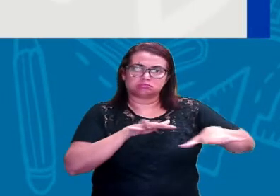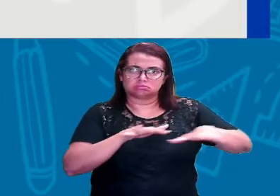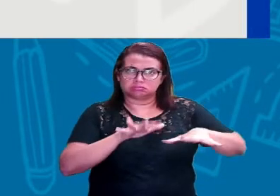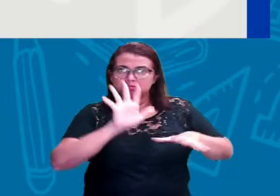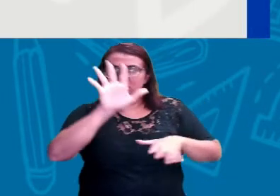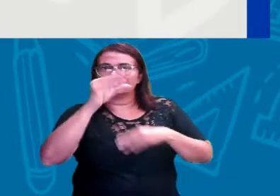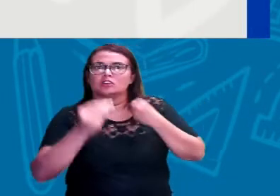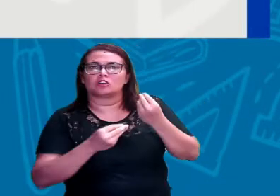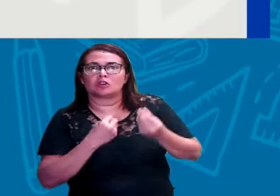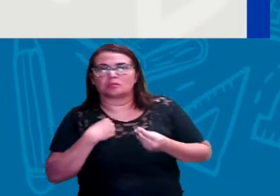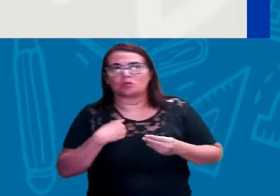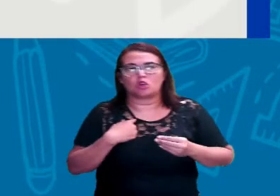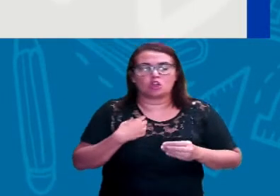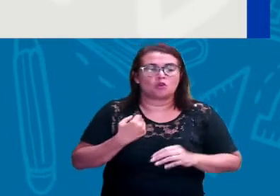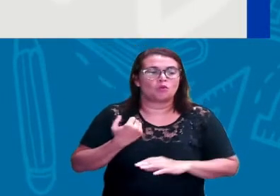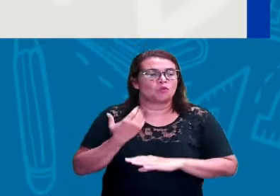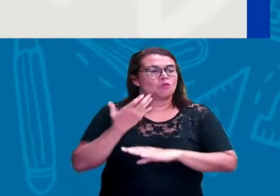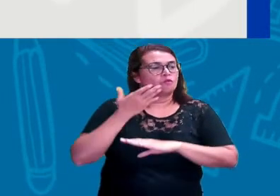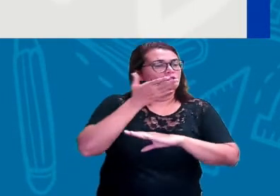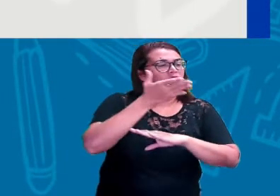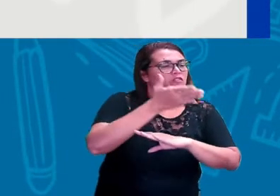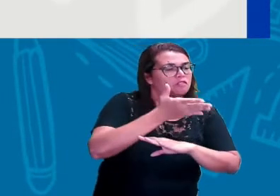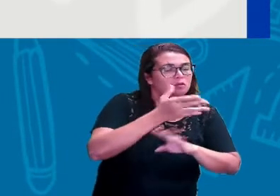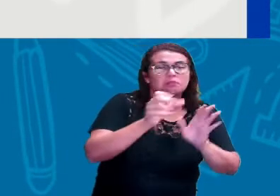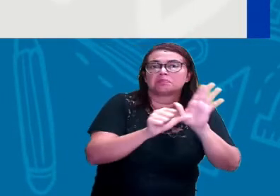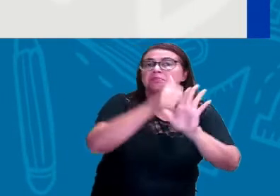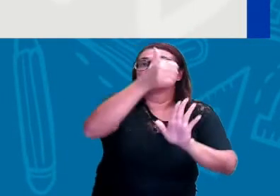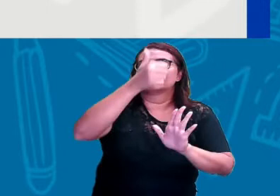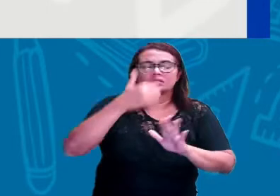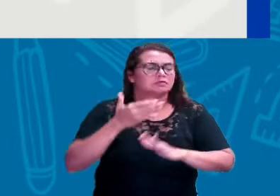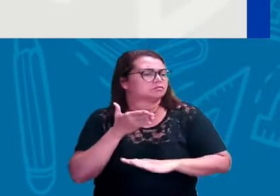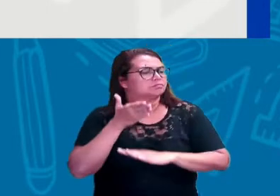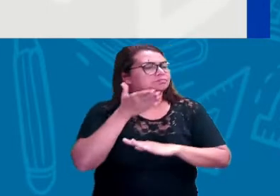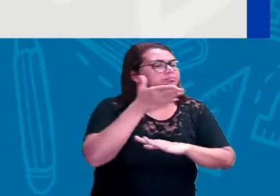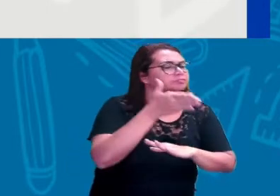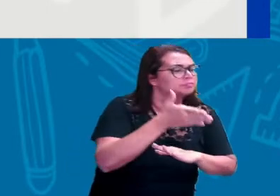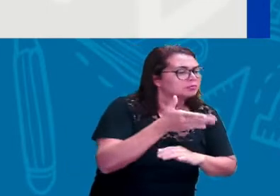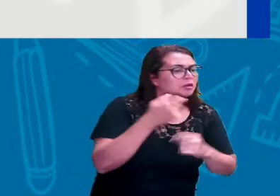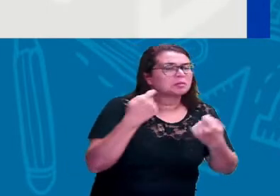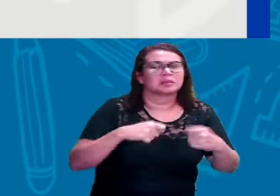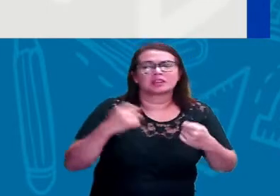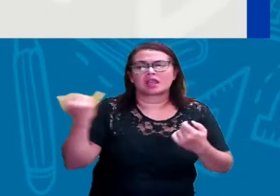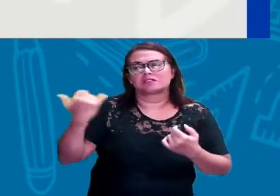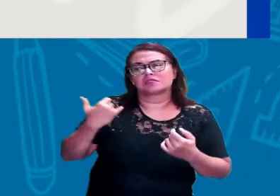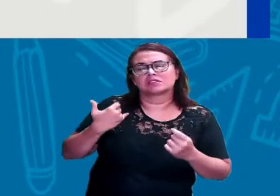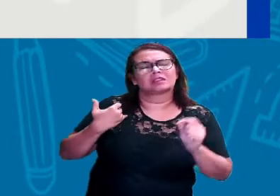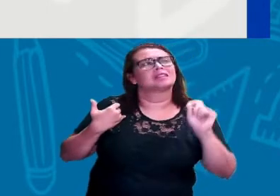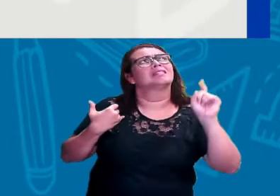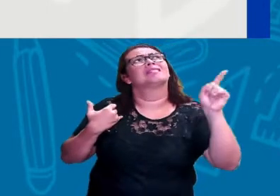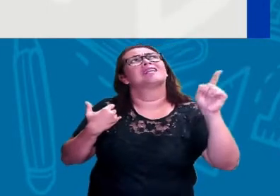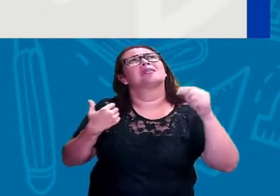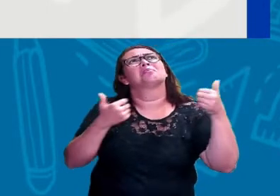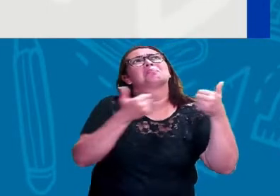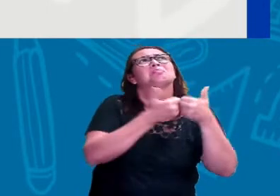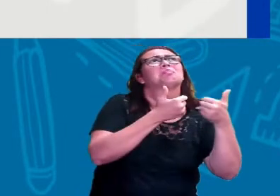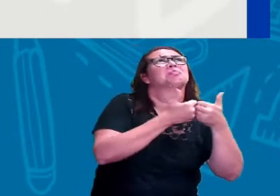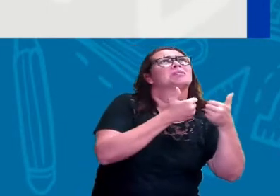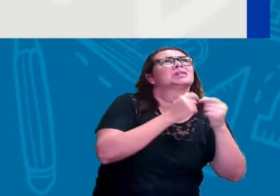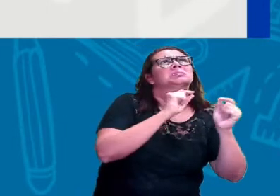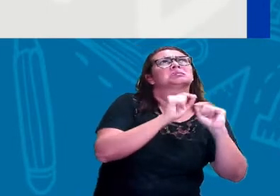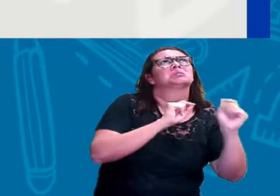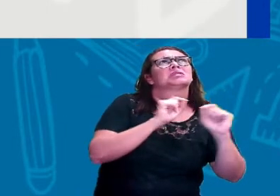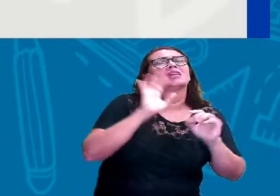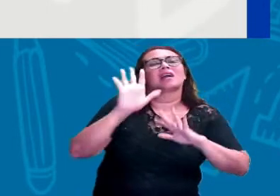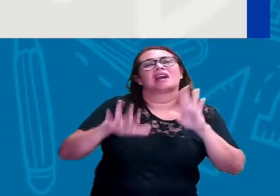referências ou endereço do local que a gente vai. Às vezes você está querendo sair aí de onde você mora, do